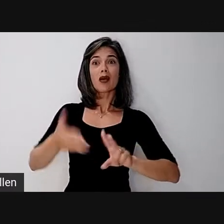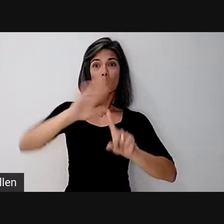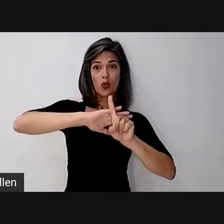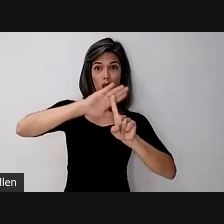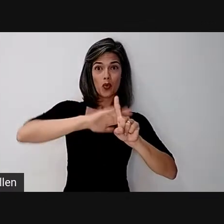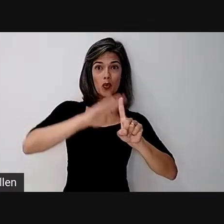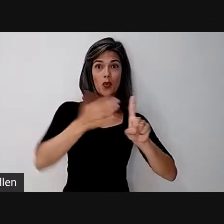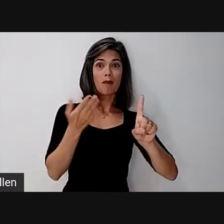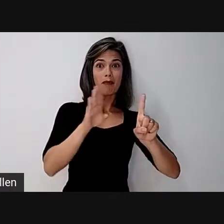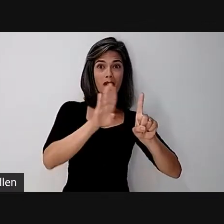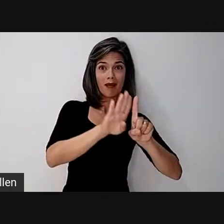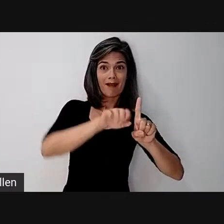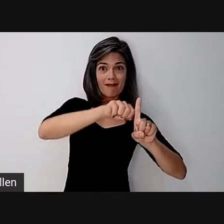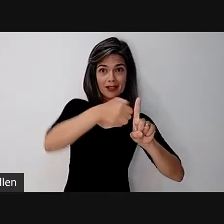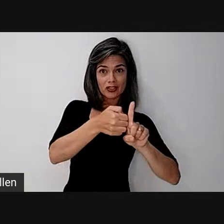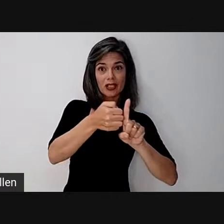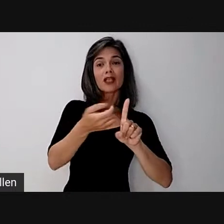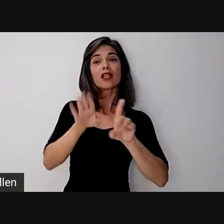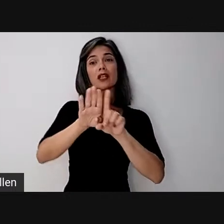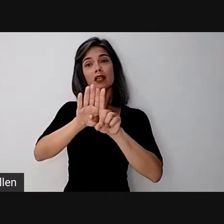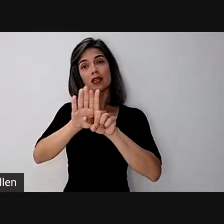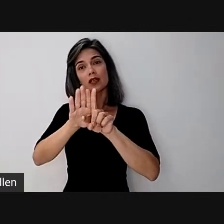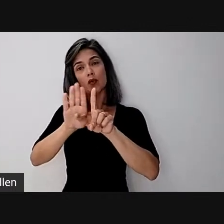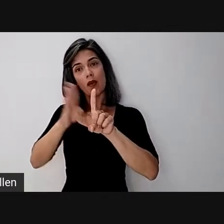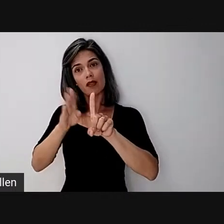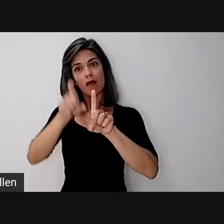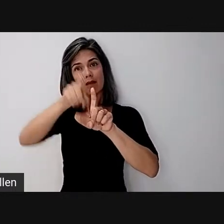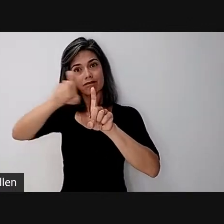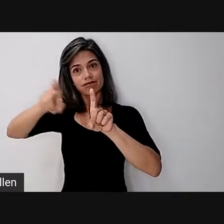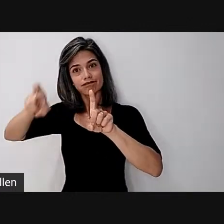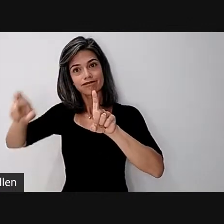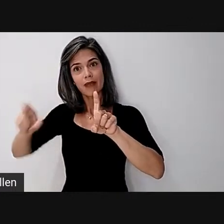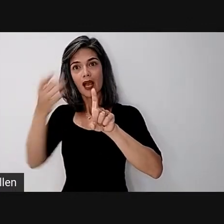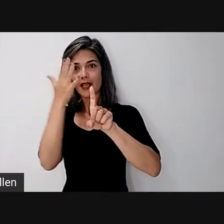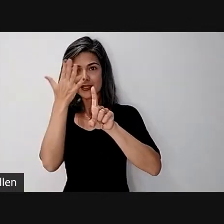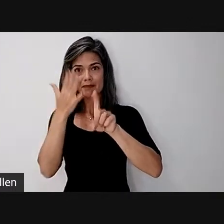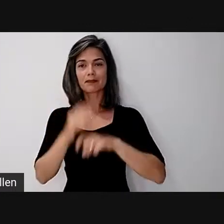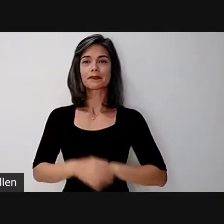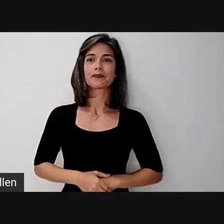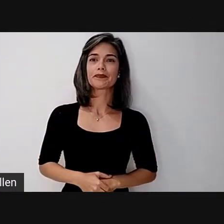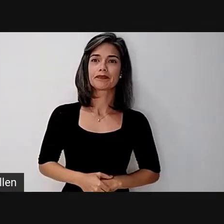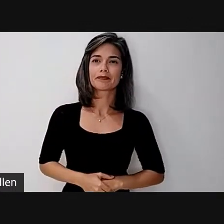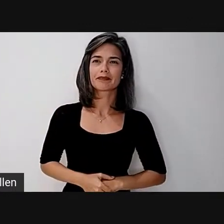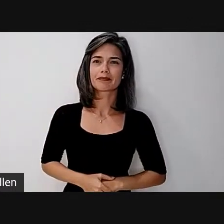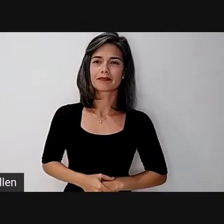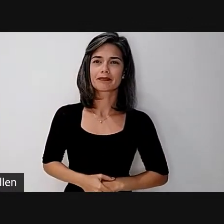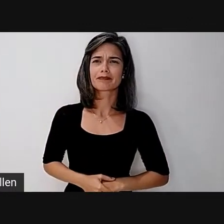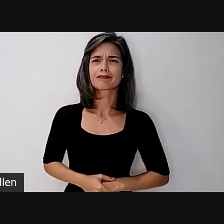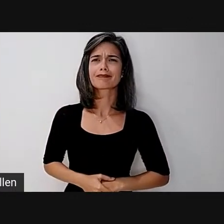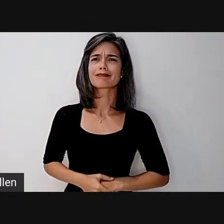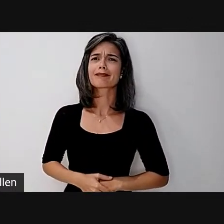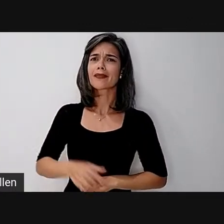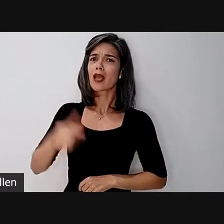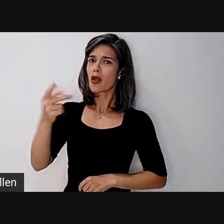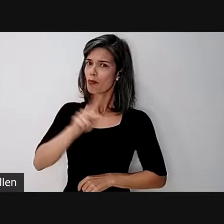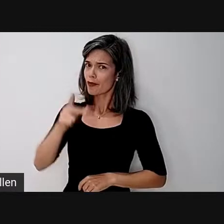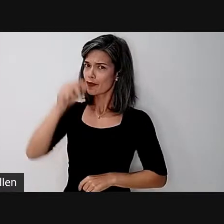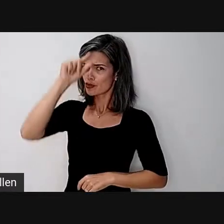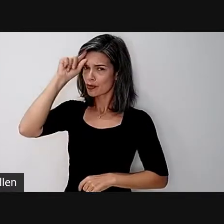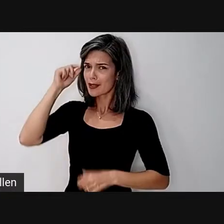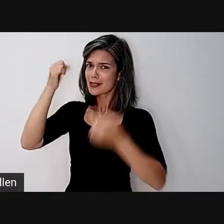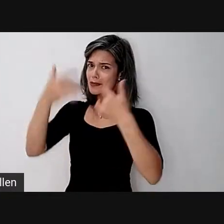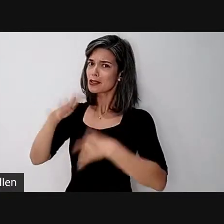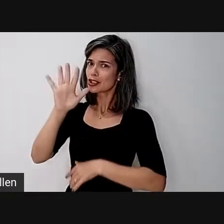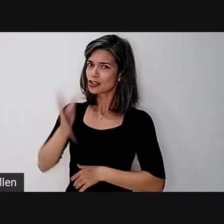-roupas com uma porta espelhada. Bom, como historicizado e bem pontuado pela professora Nalva, os cursos de